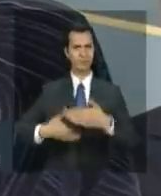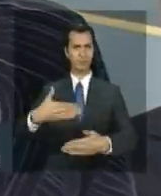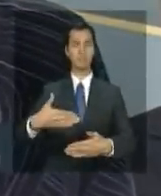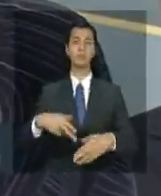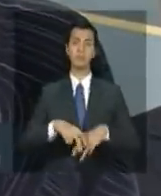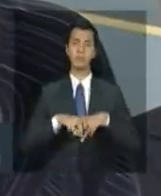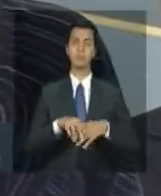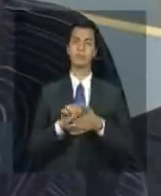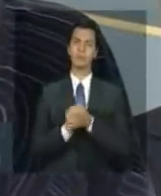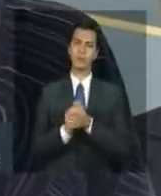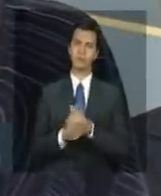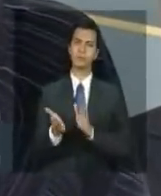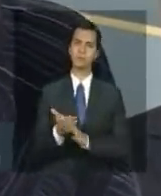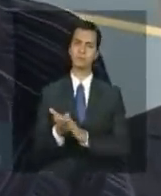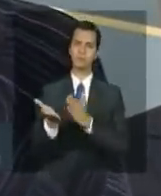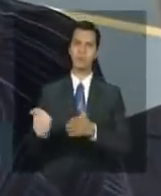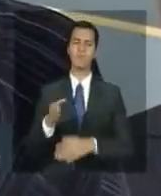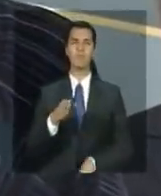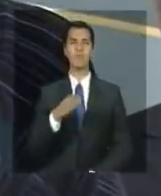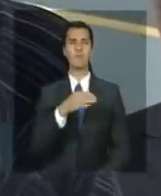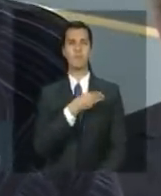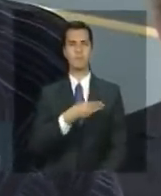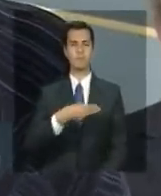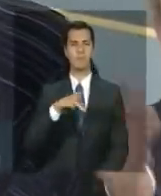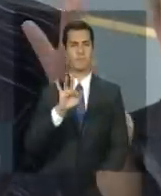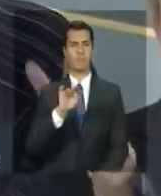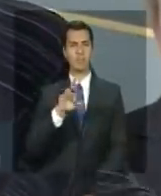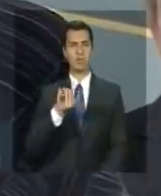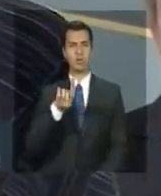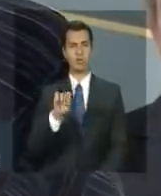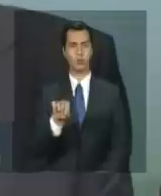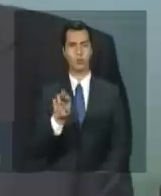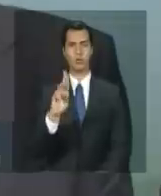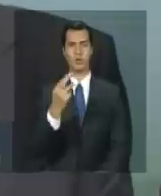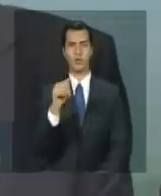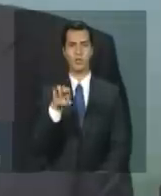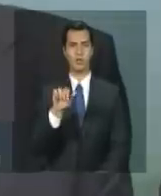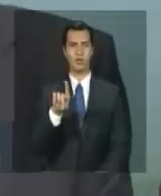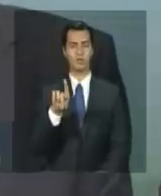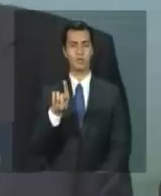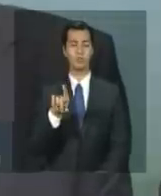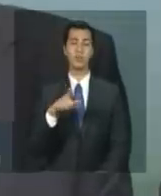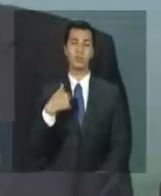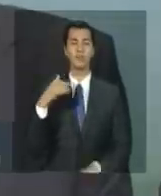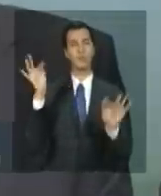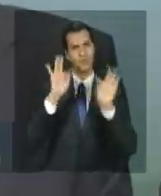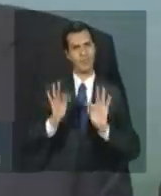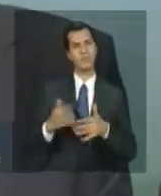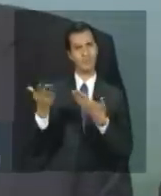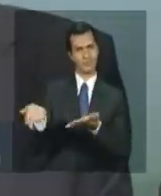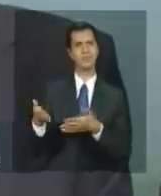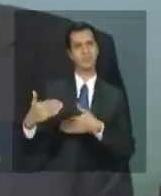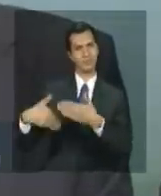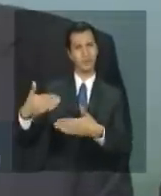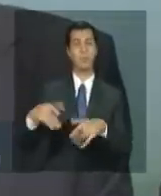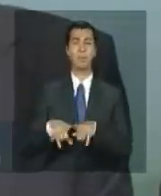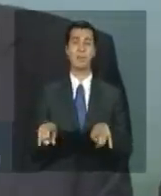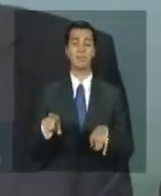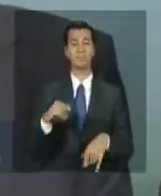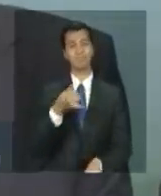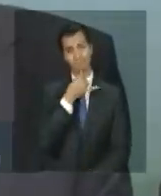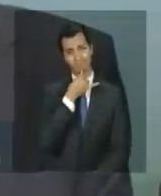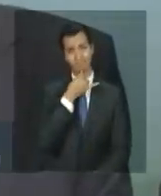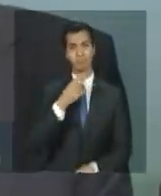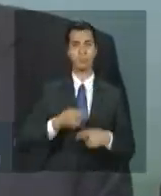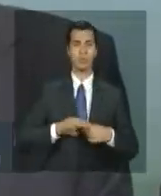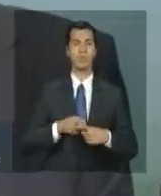cumprimento Fernando Haddad fico feliz por ele ao mesmo tempo fico infeliz porque trata-se de um